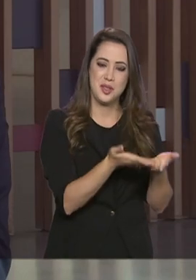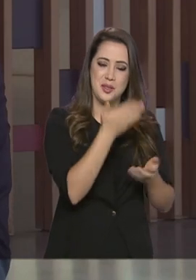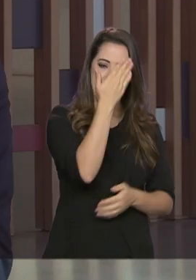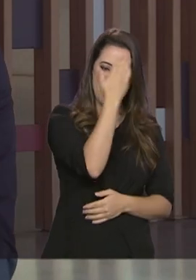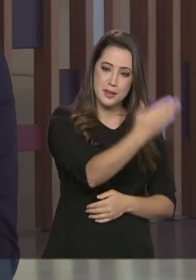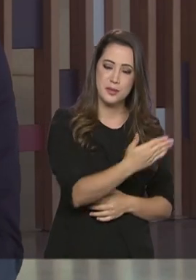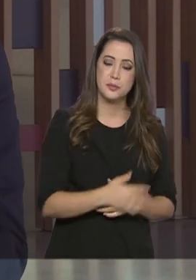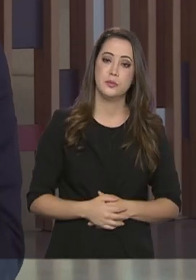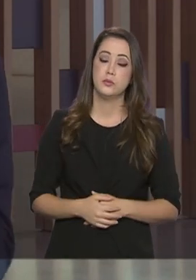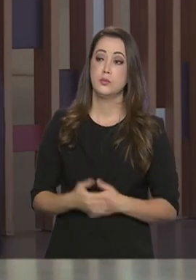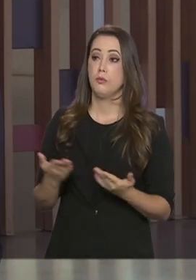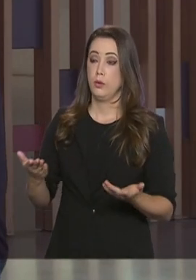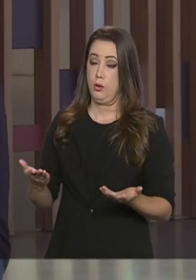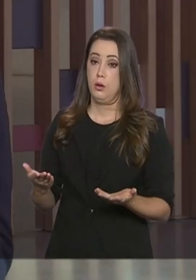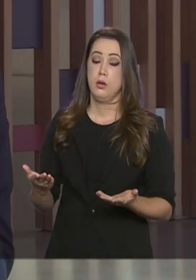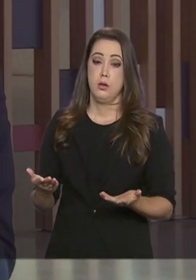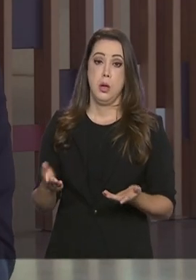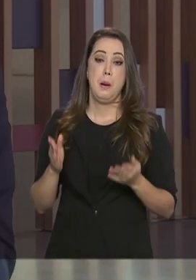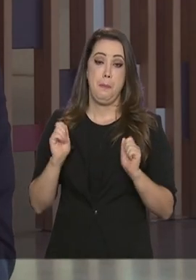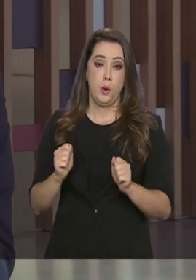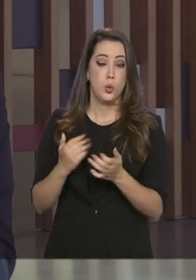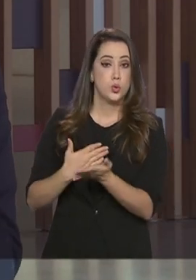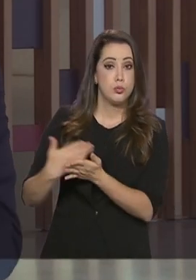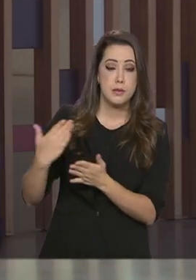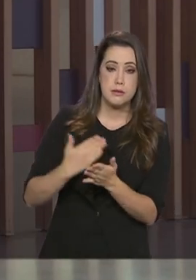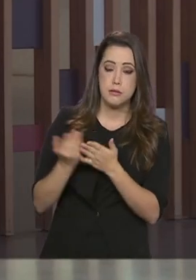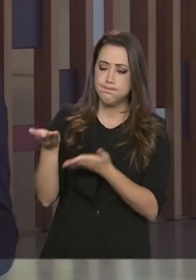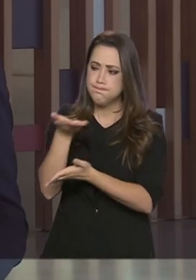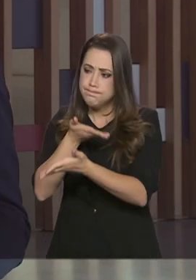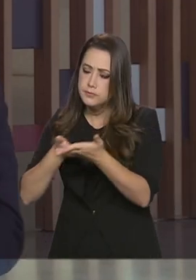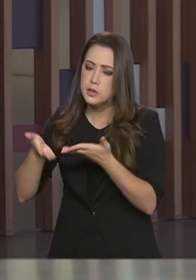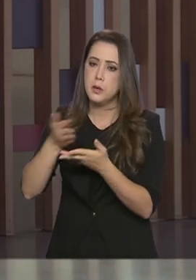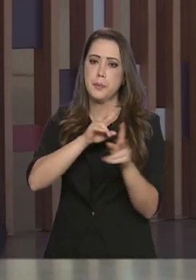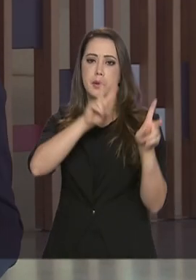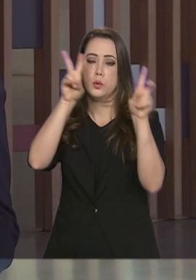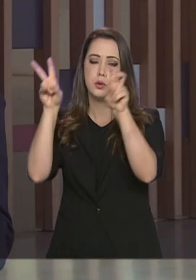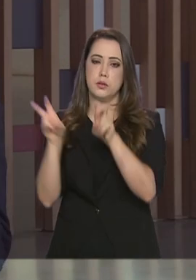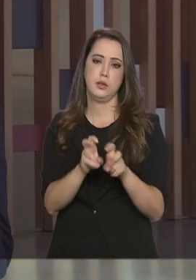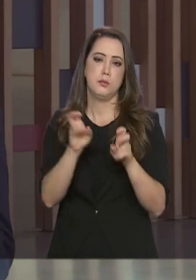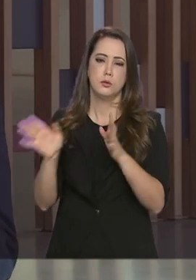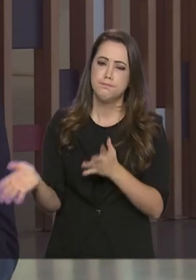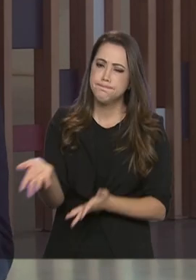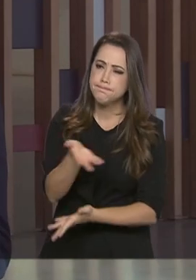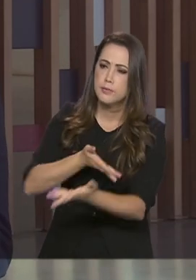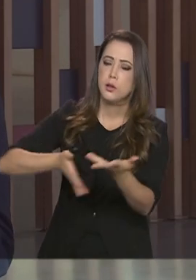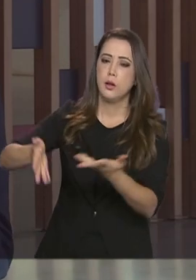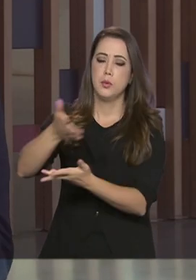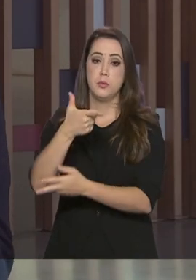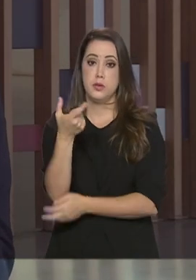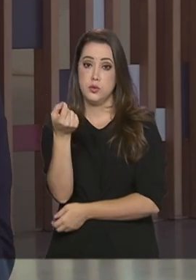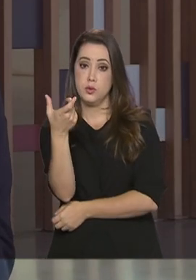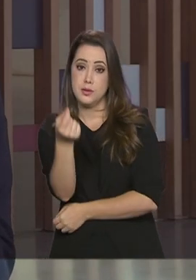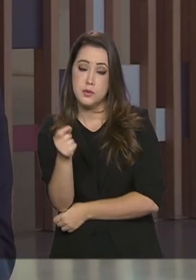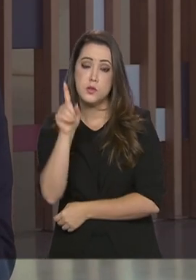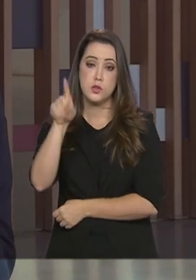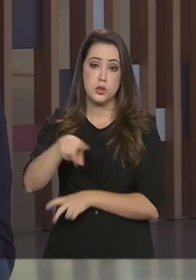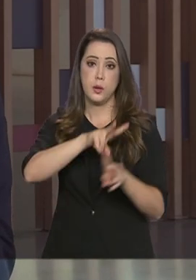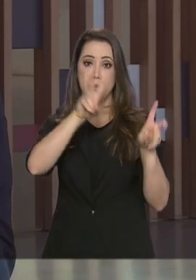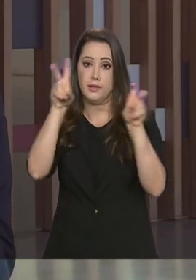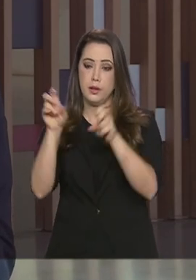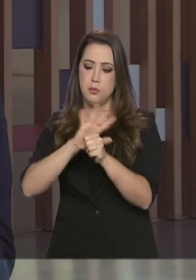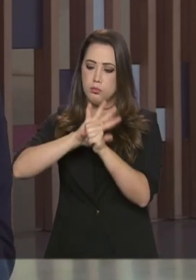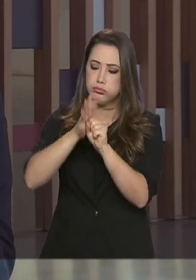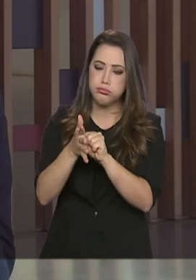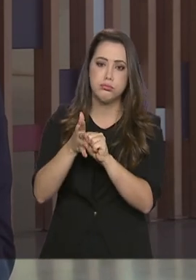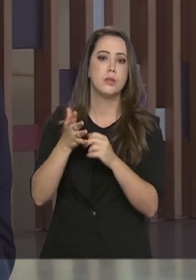Muito bom. Ministro, eu acho que a gente poderia começar a nossa conversa pelo tema que está mobilizando no ano 2020, que é essa questão da pandemia